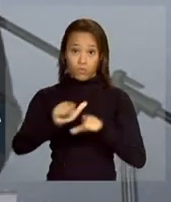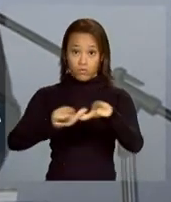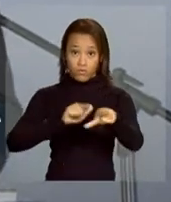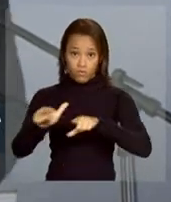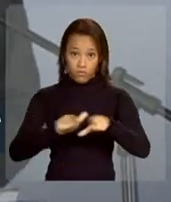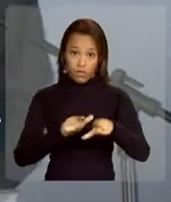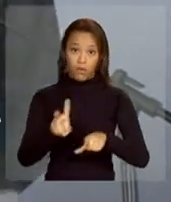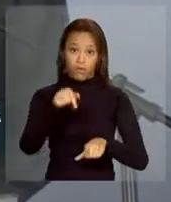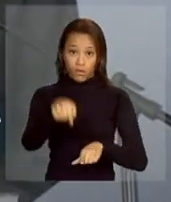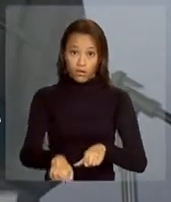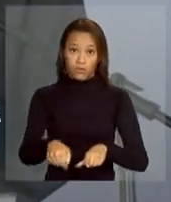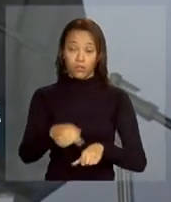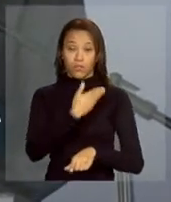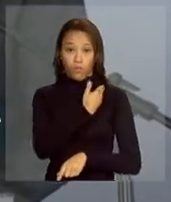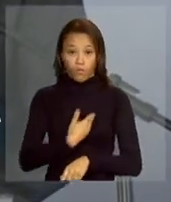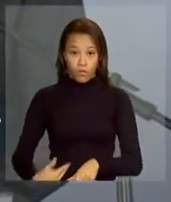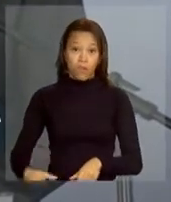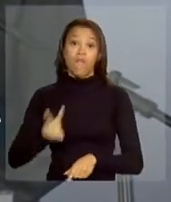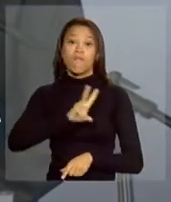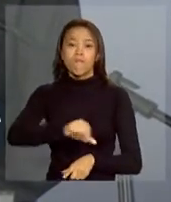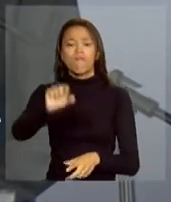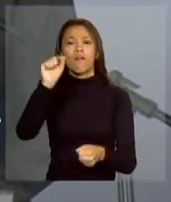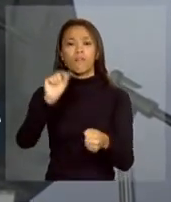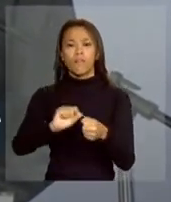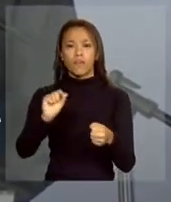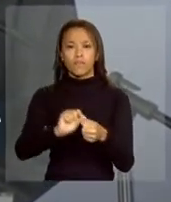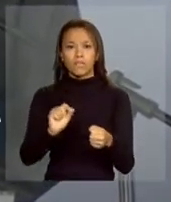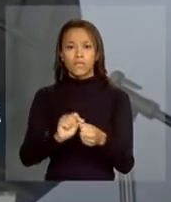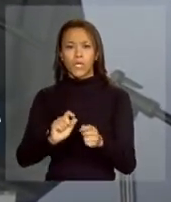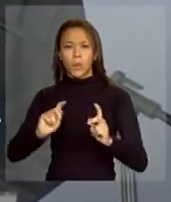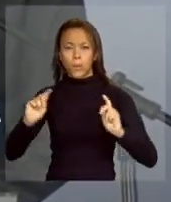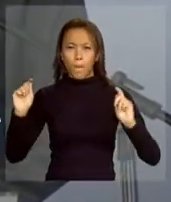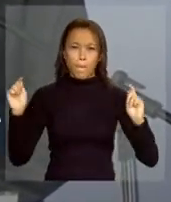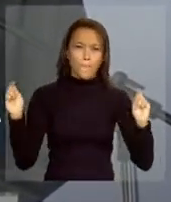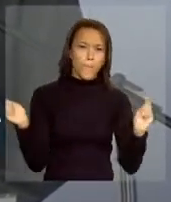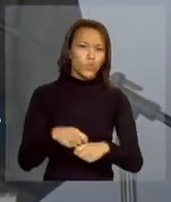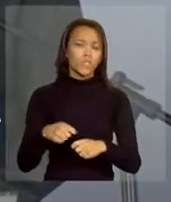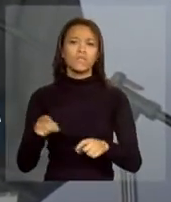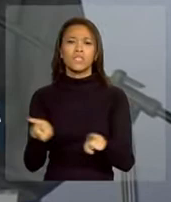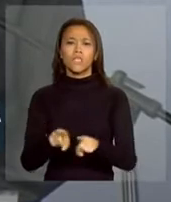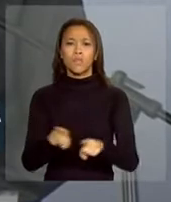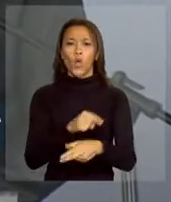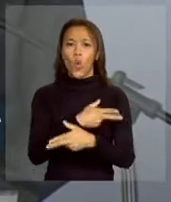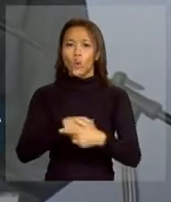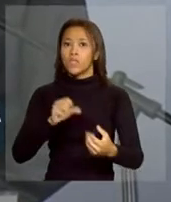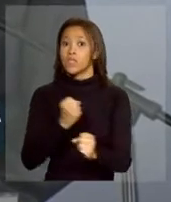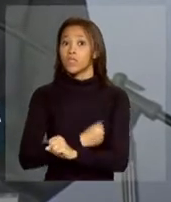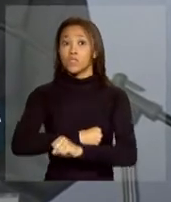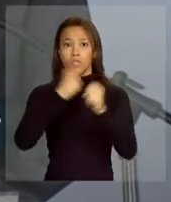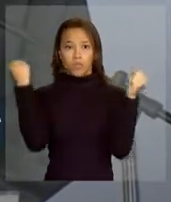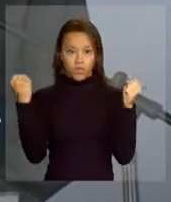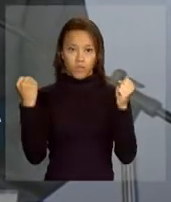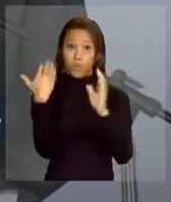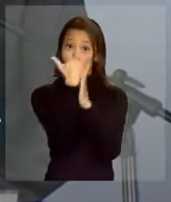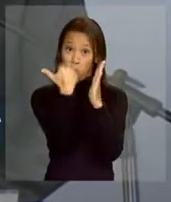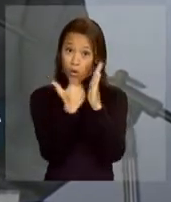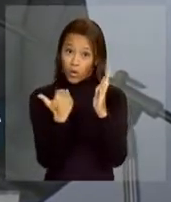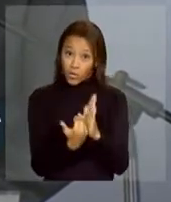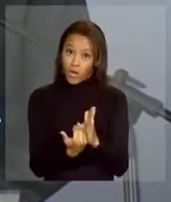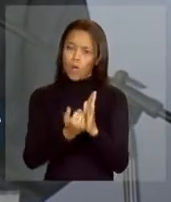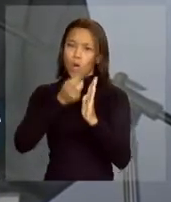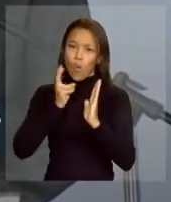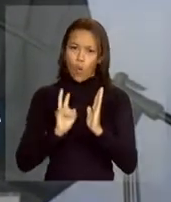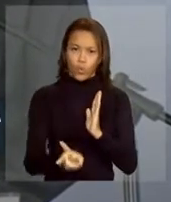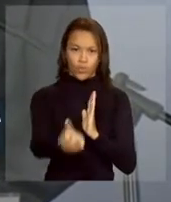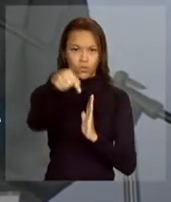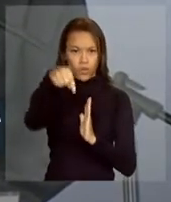vai fazer o possível e o impossível para o Minha Casa Minha Vida decolar na